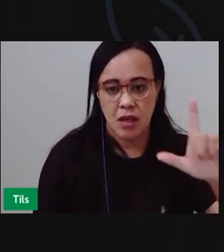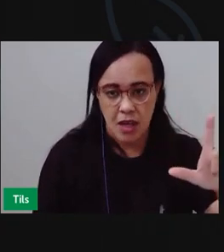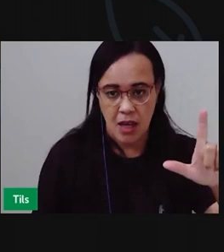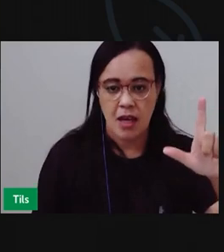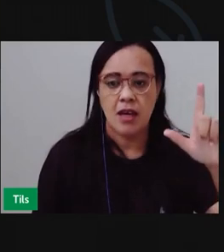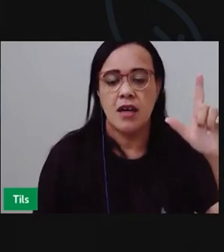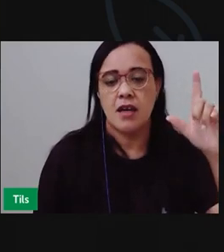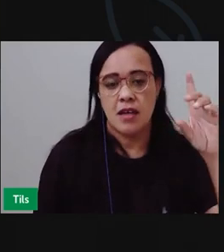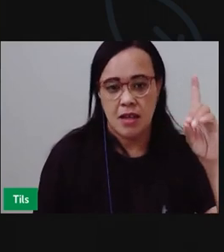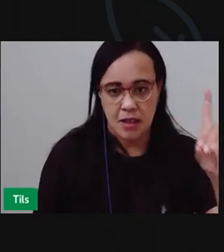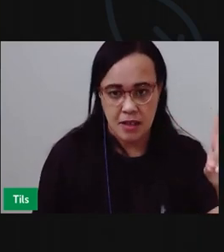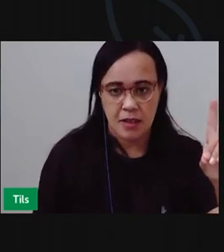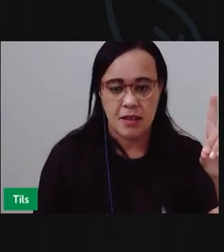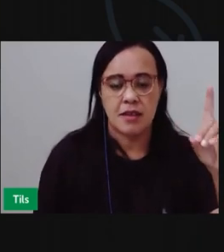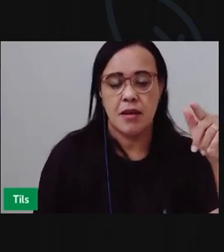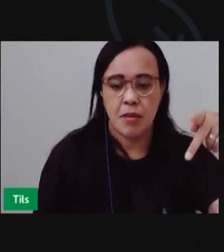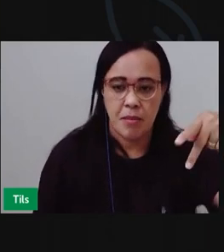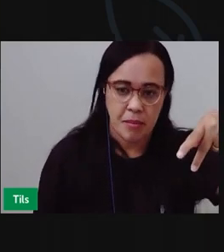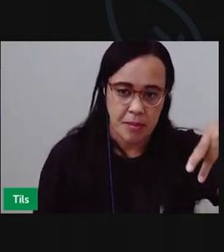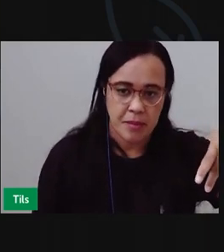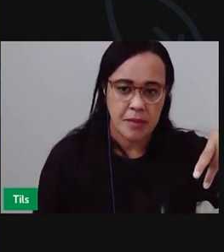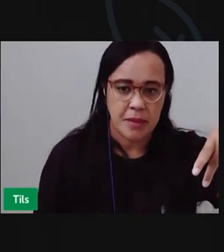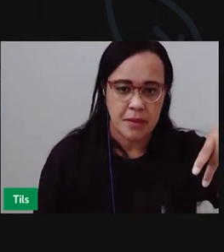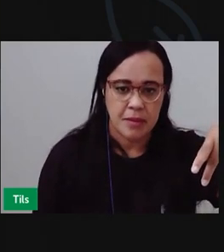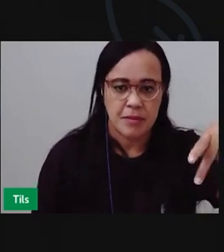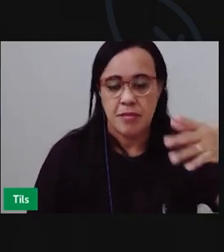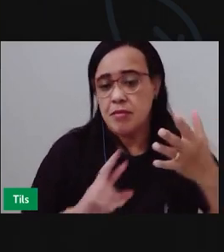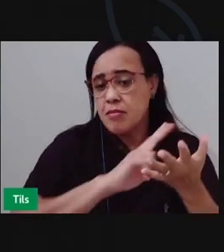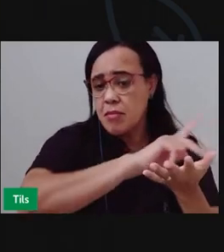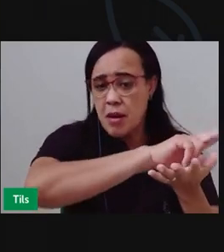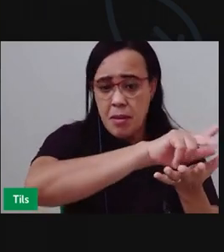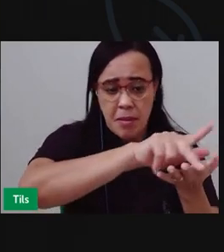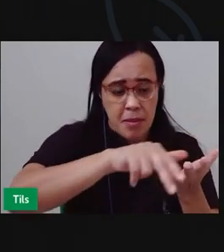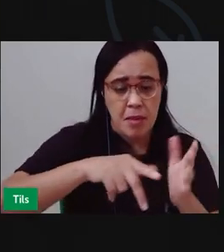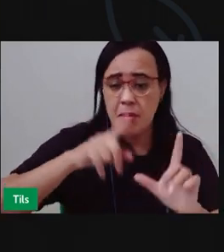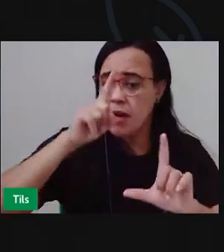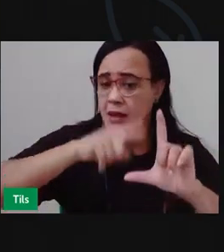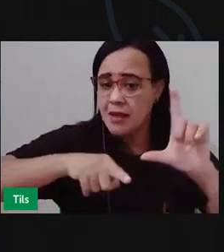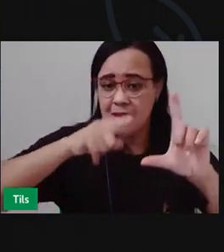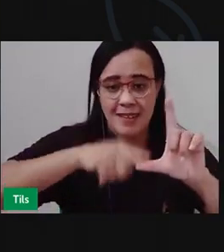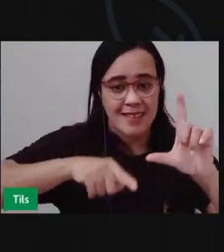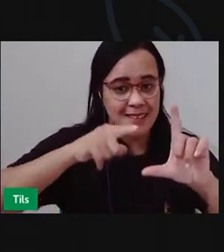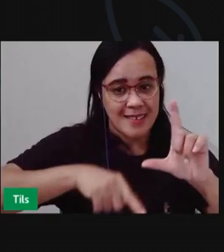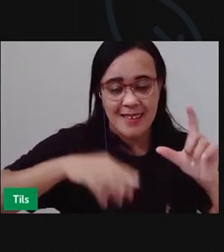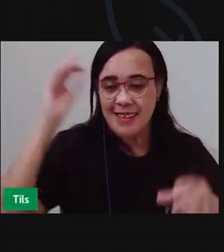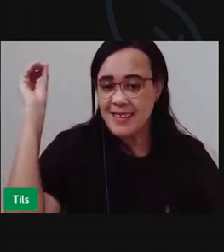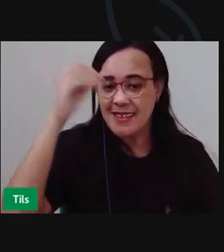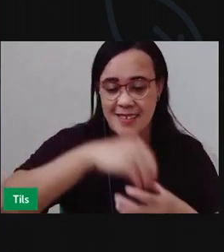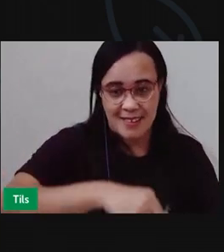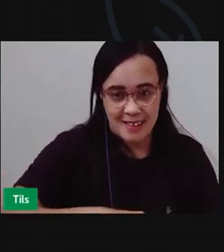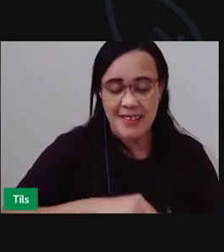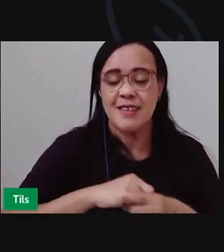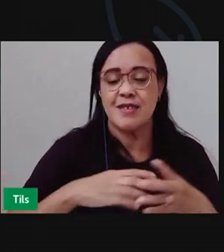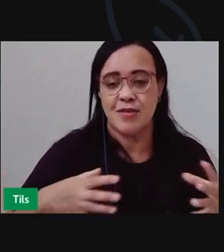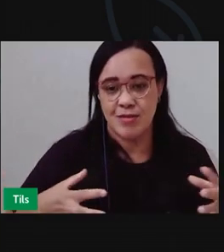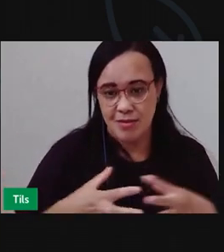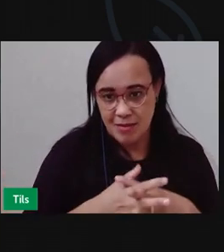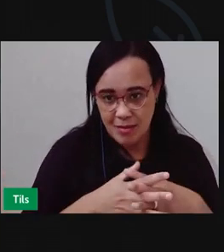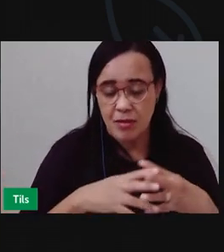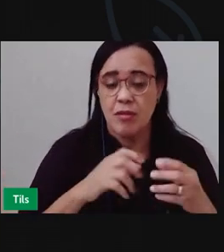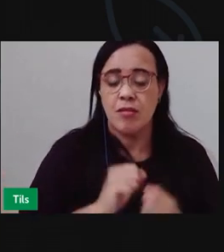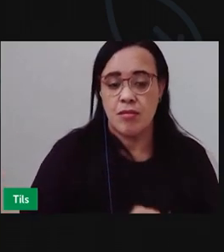D P Várias letras Do alfabeto E vimos Que elas